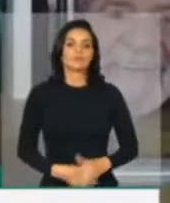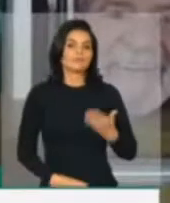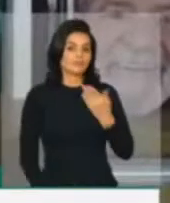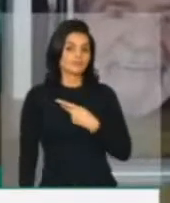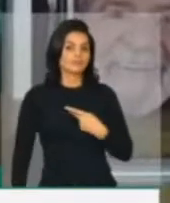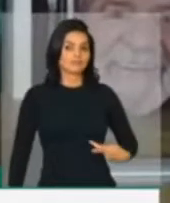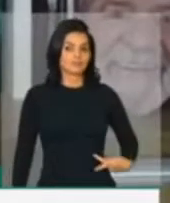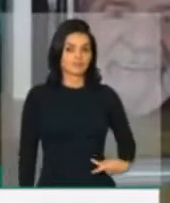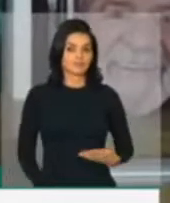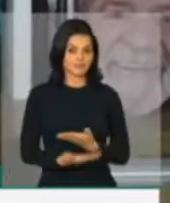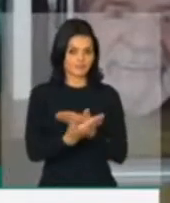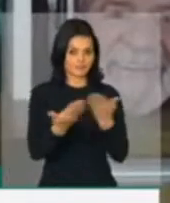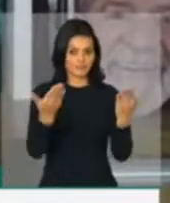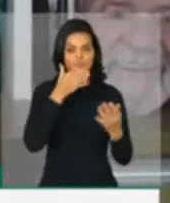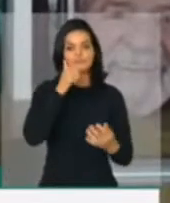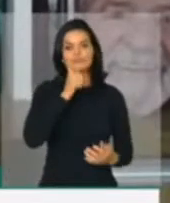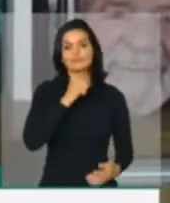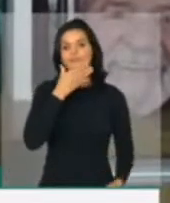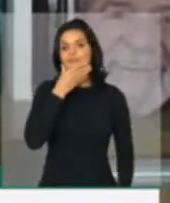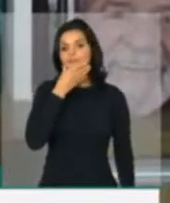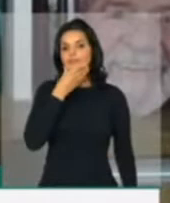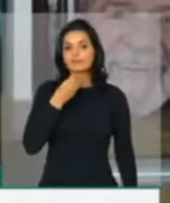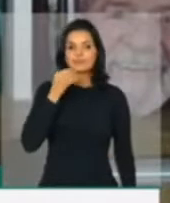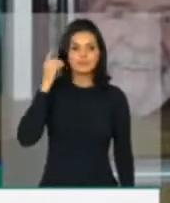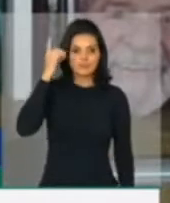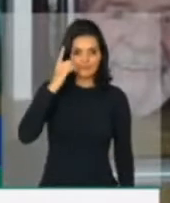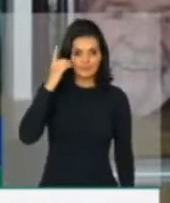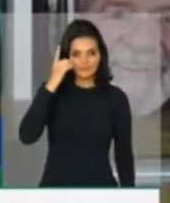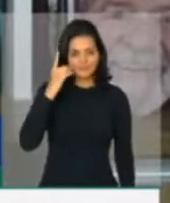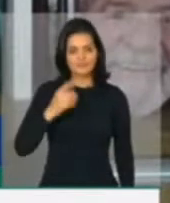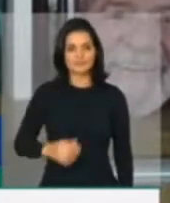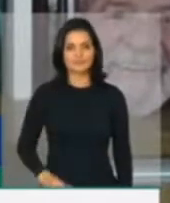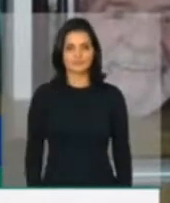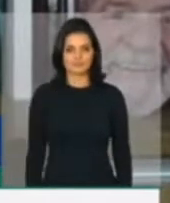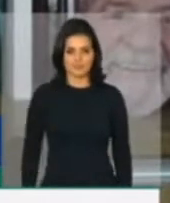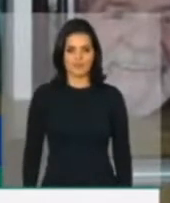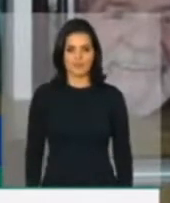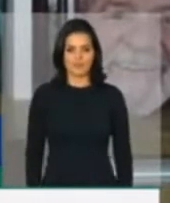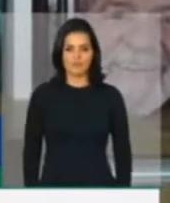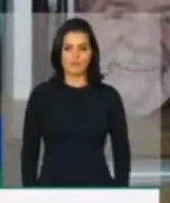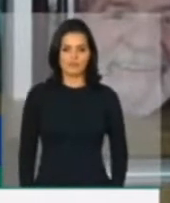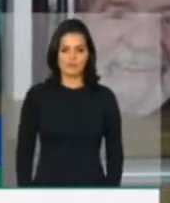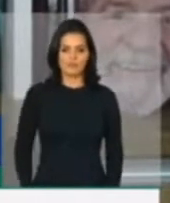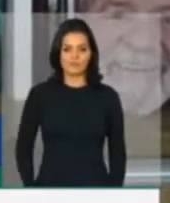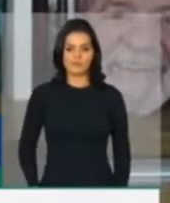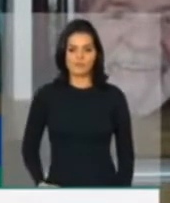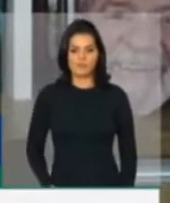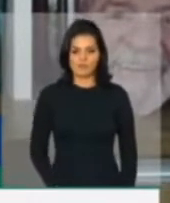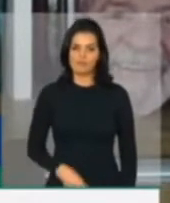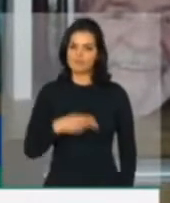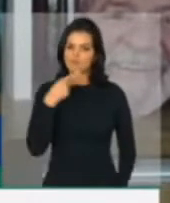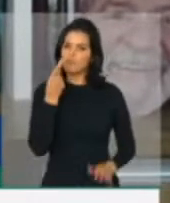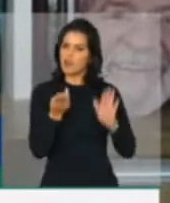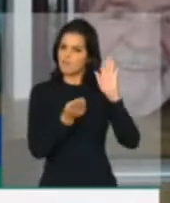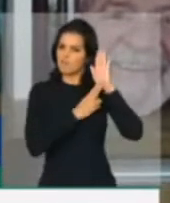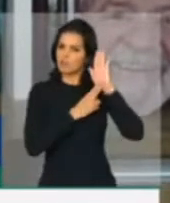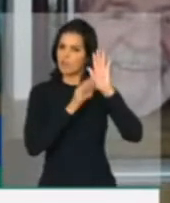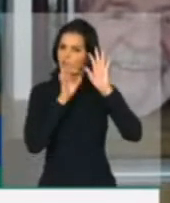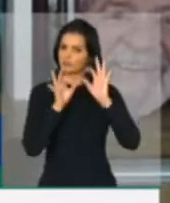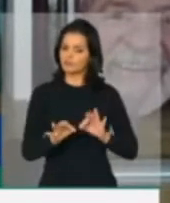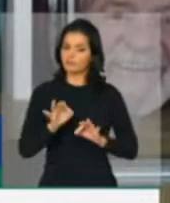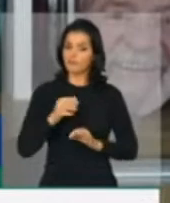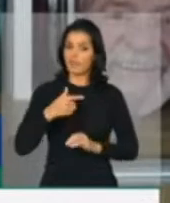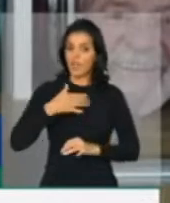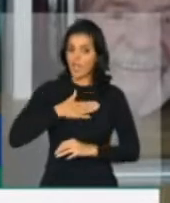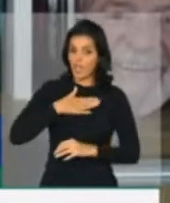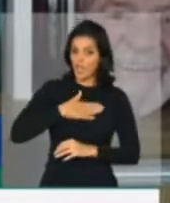senhores deputados, senhoras deputadas, eu confesso a vossas excelências que a minha inteligência